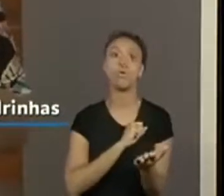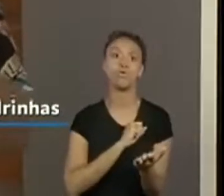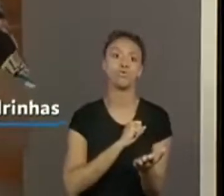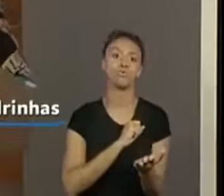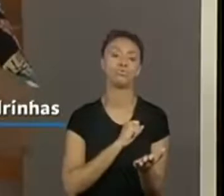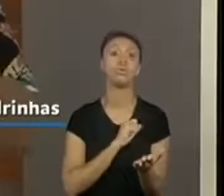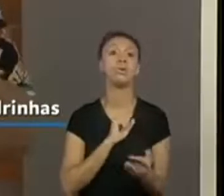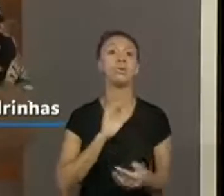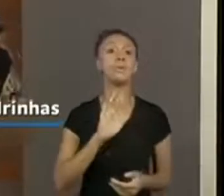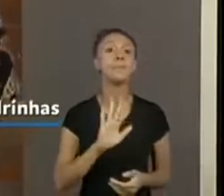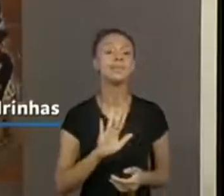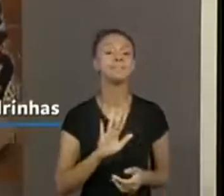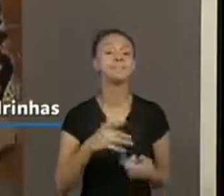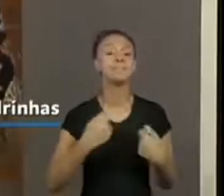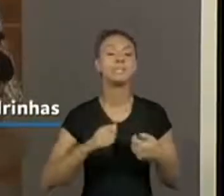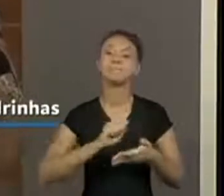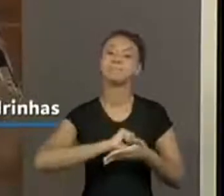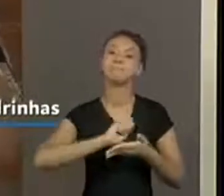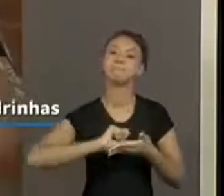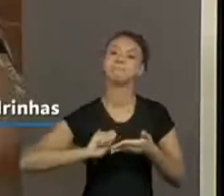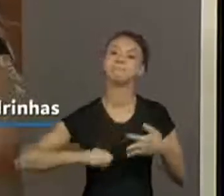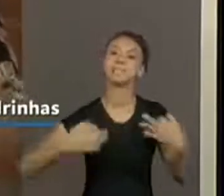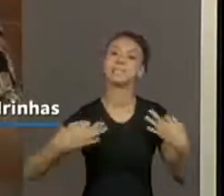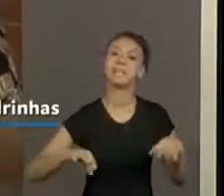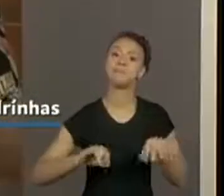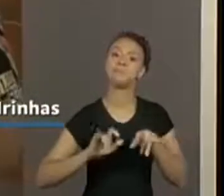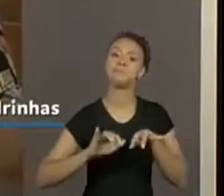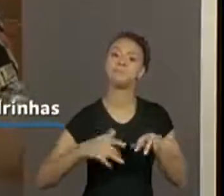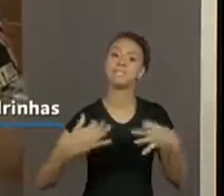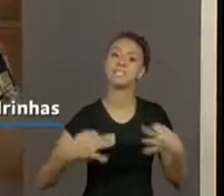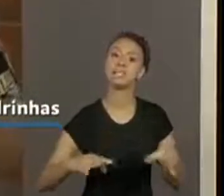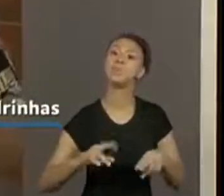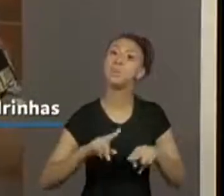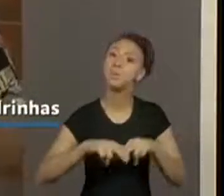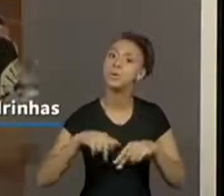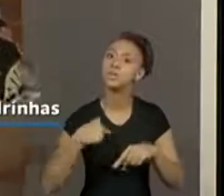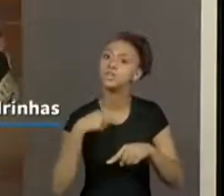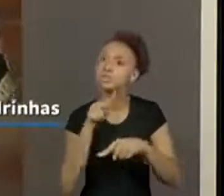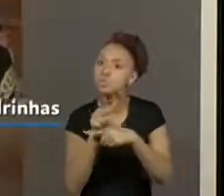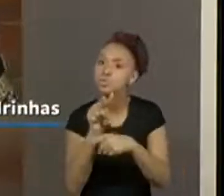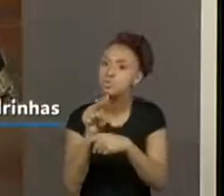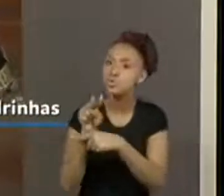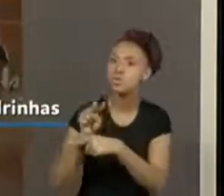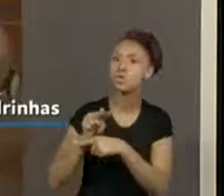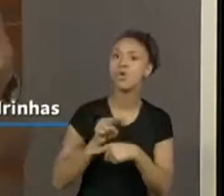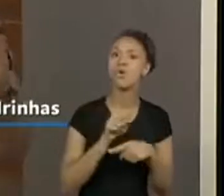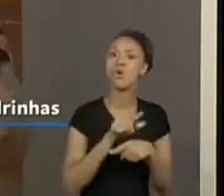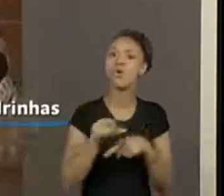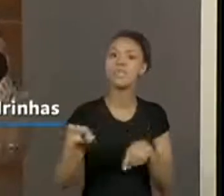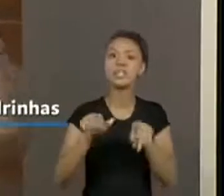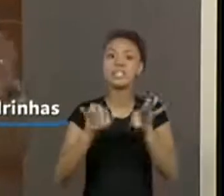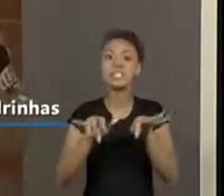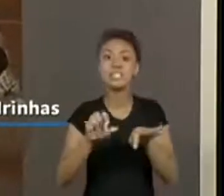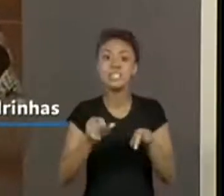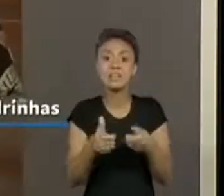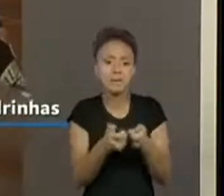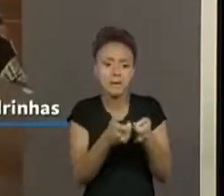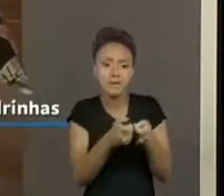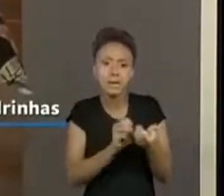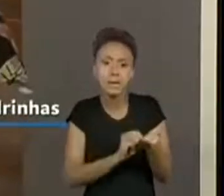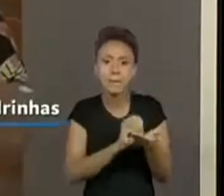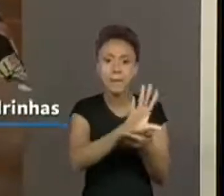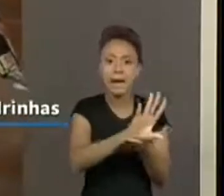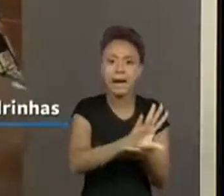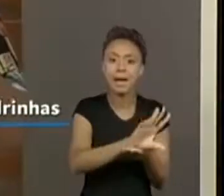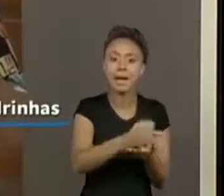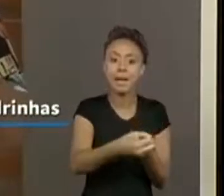da tecnologia, mas eu preciso escrever bem. Por que a gente cuida tanto dessa escrita de vocês, crianças. Para quê? Para quando vocês mandarem mensagem, quando vocês